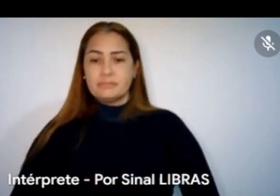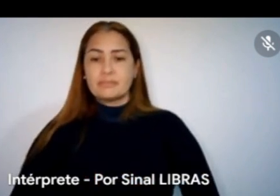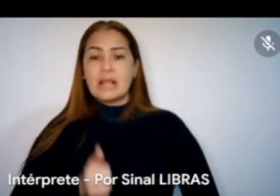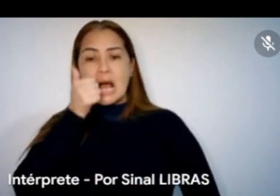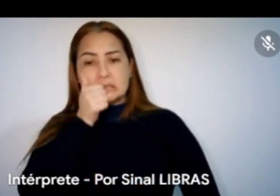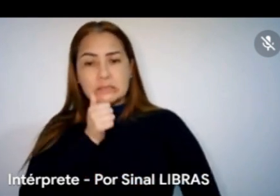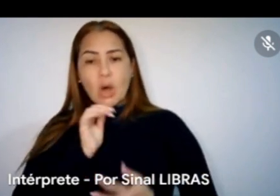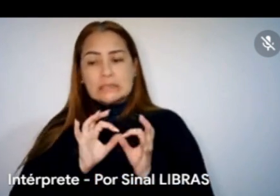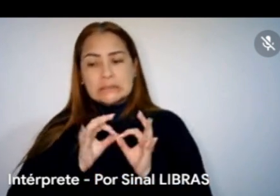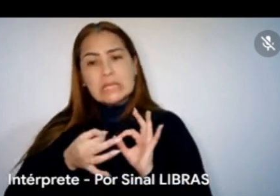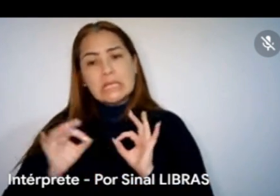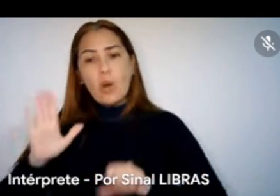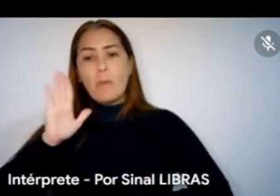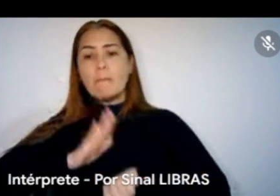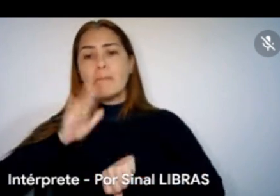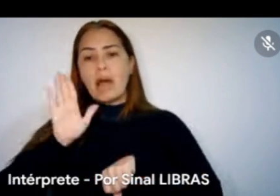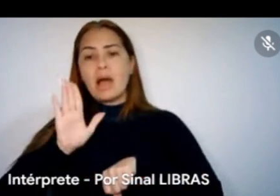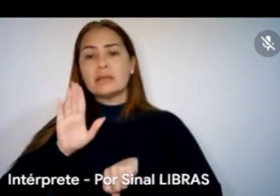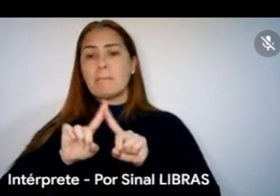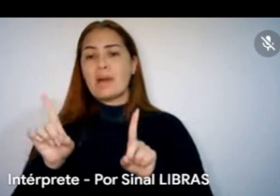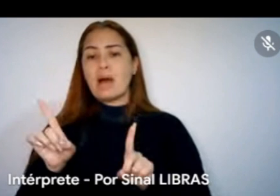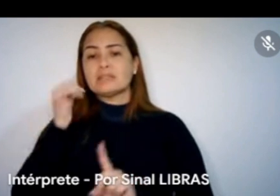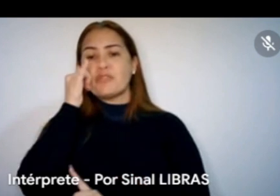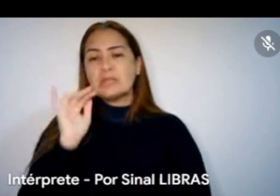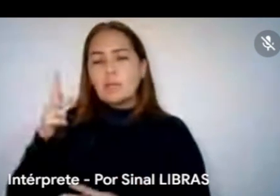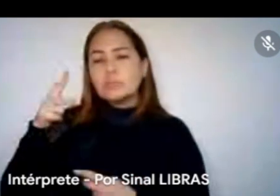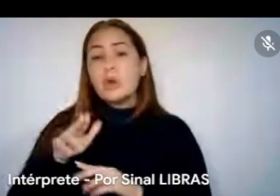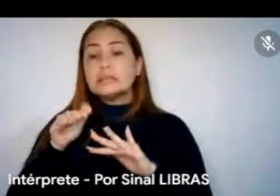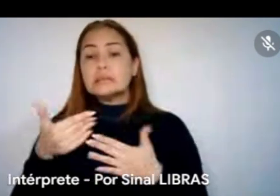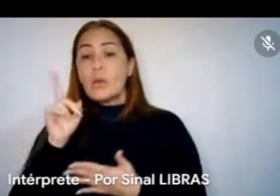interrompemos, que a gente já está aí na, a senhora era a penúltima